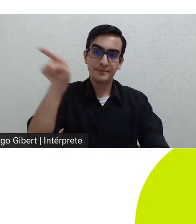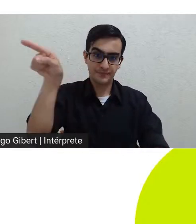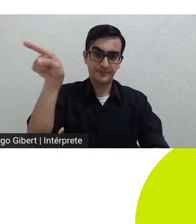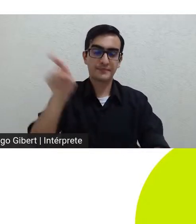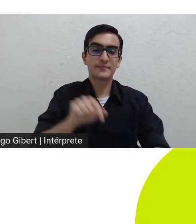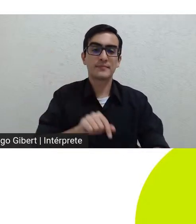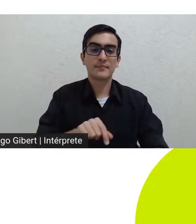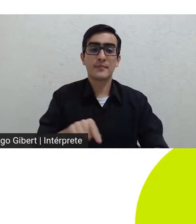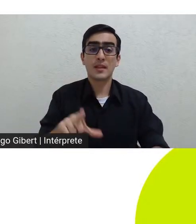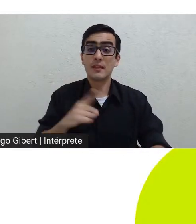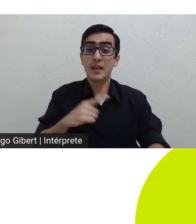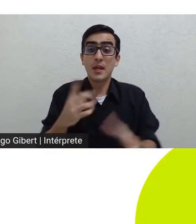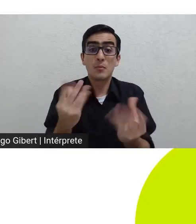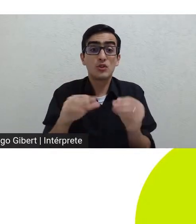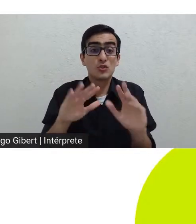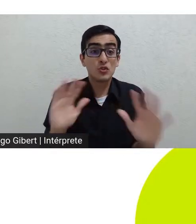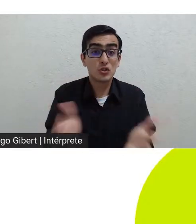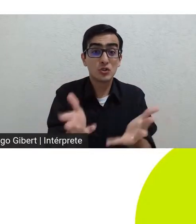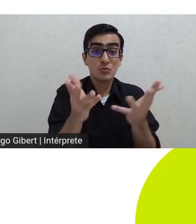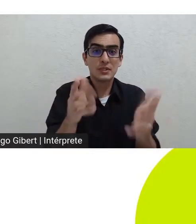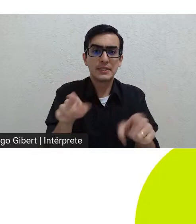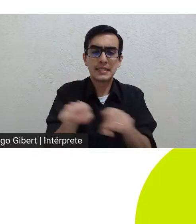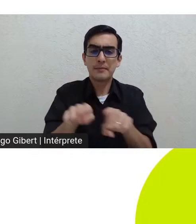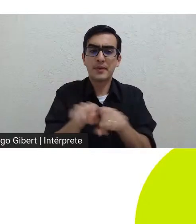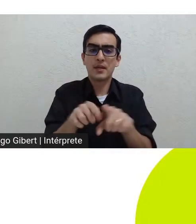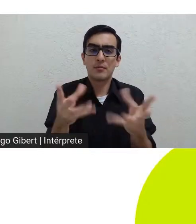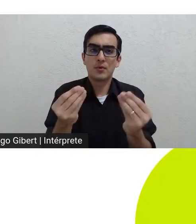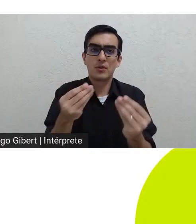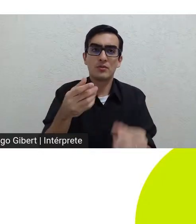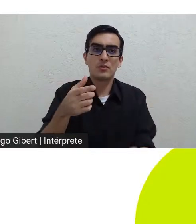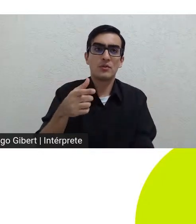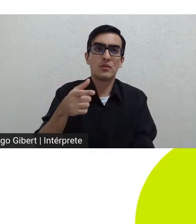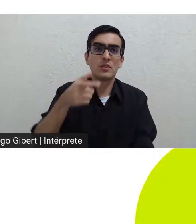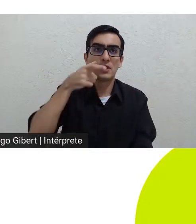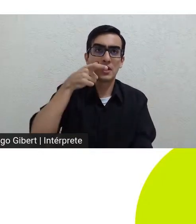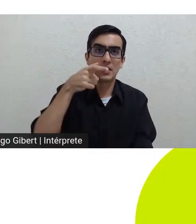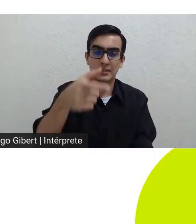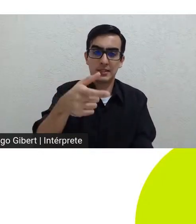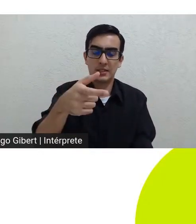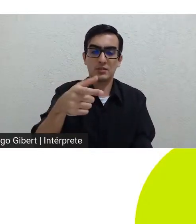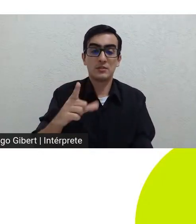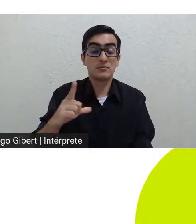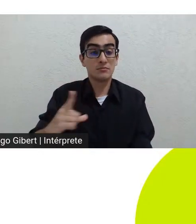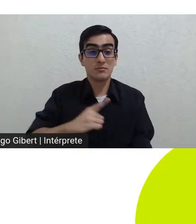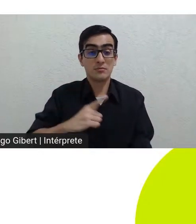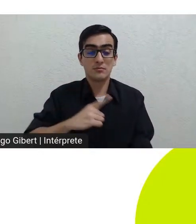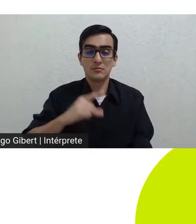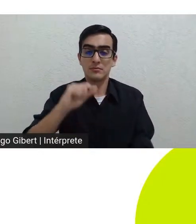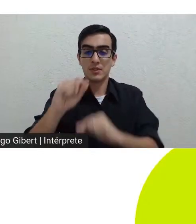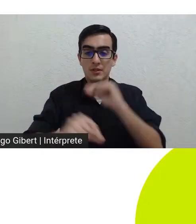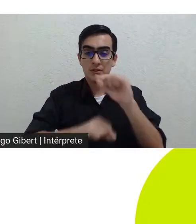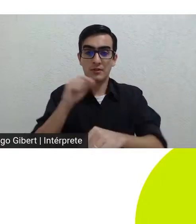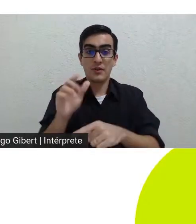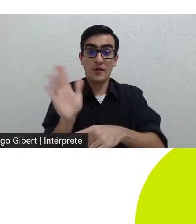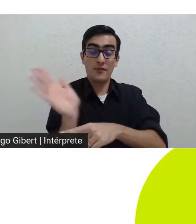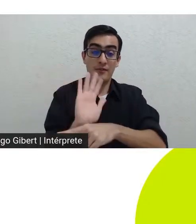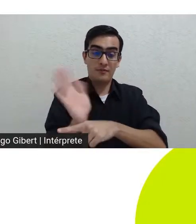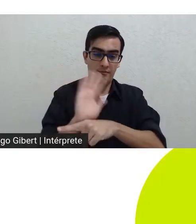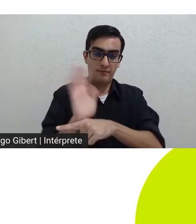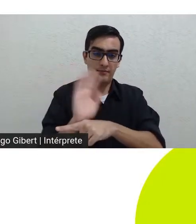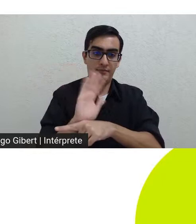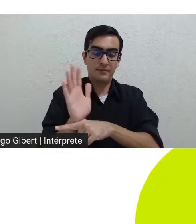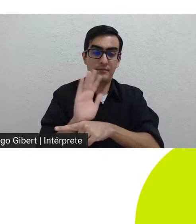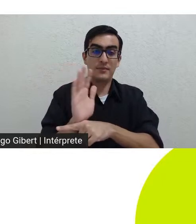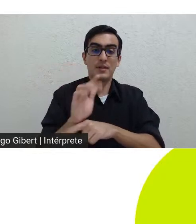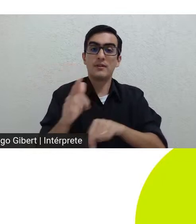estimulantes e os mais interessantes e isso é visível neste filme mas é